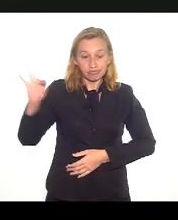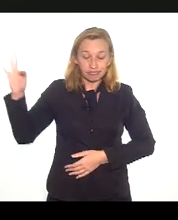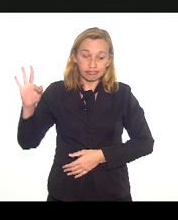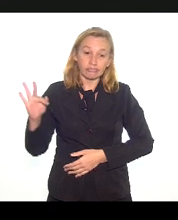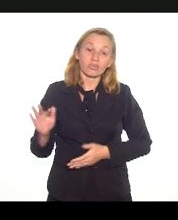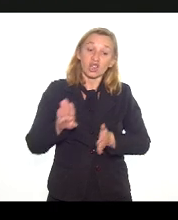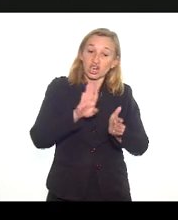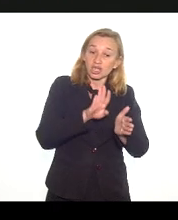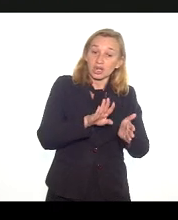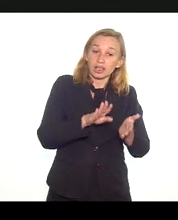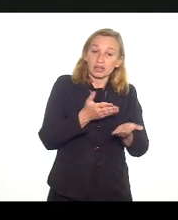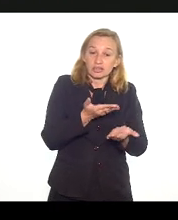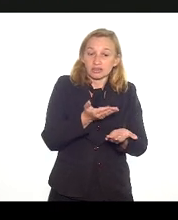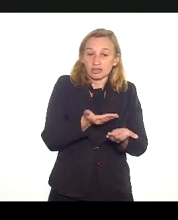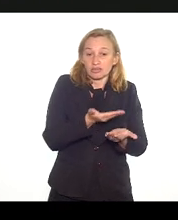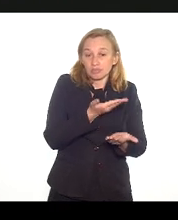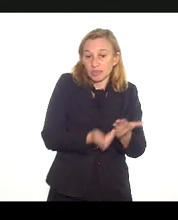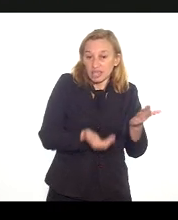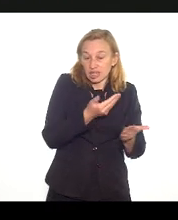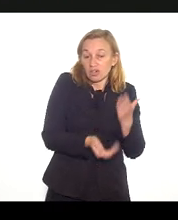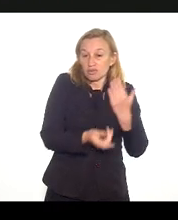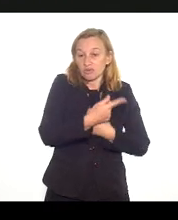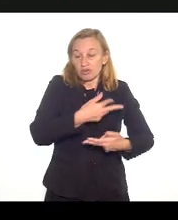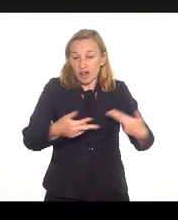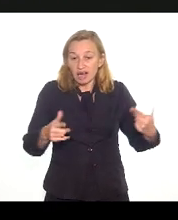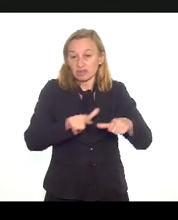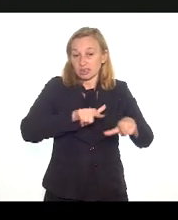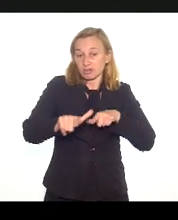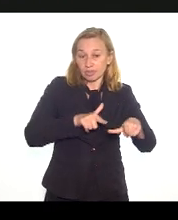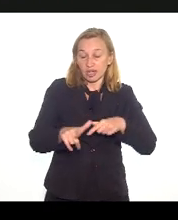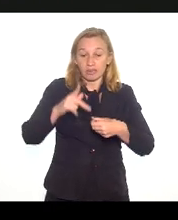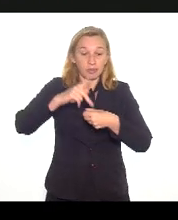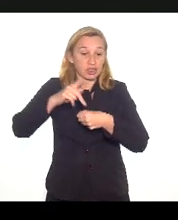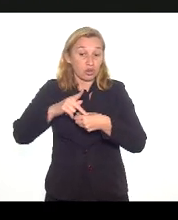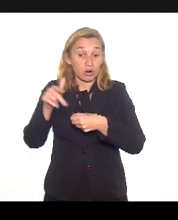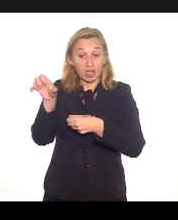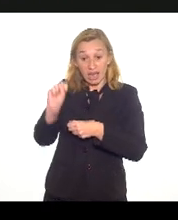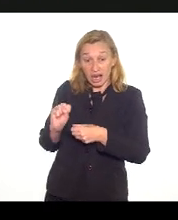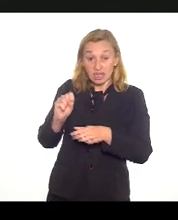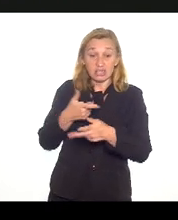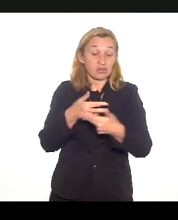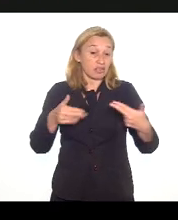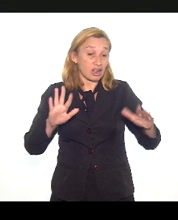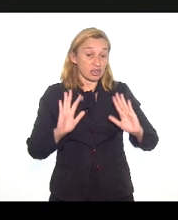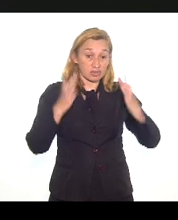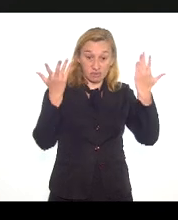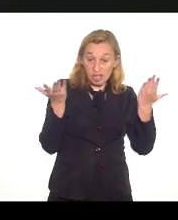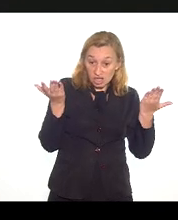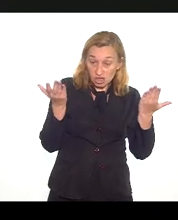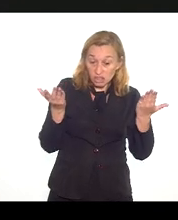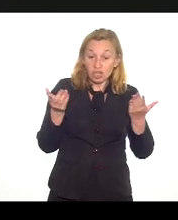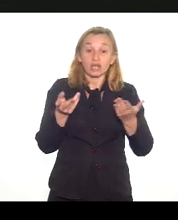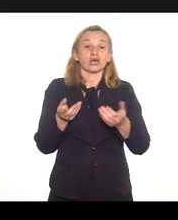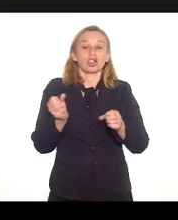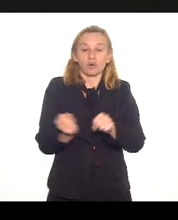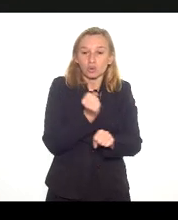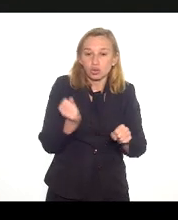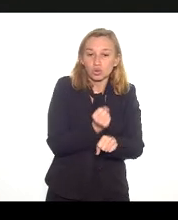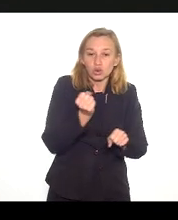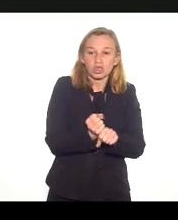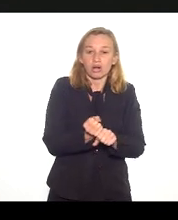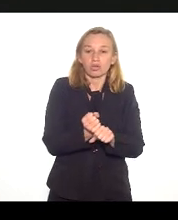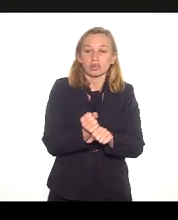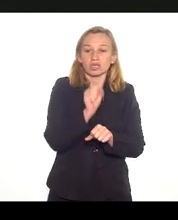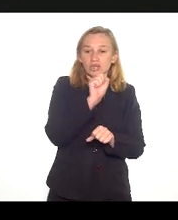no complexo petróleo e gás, enfim, meros eventos que fez com que o emprego na Constituição Civil caísse